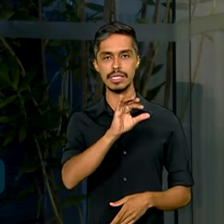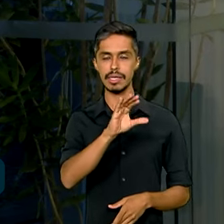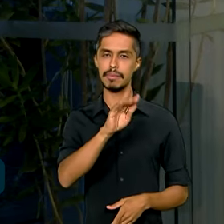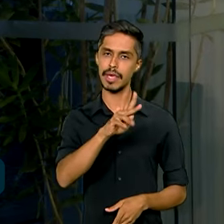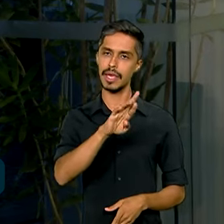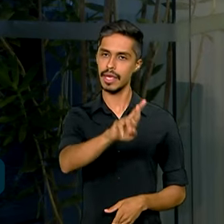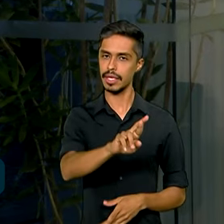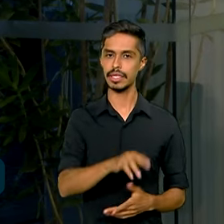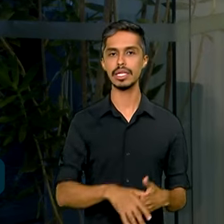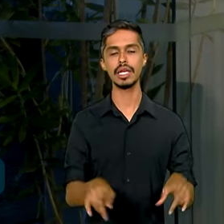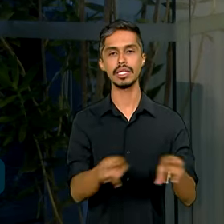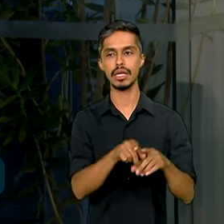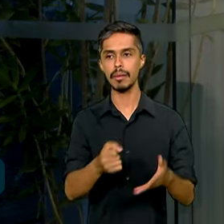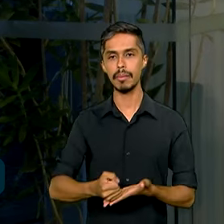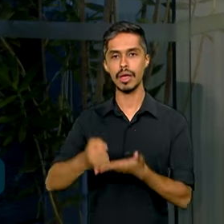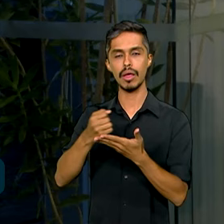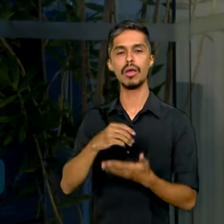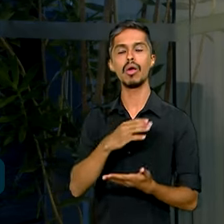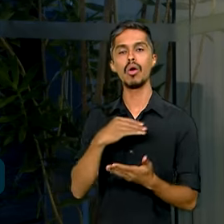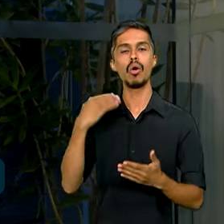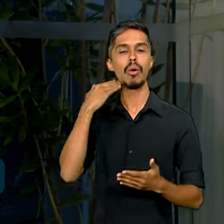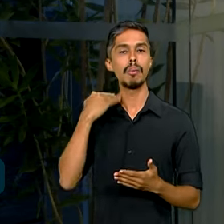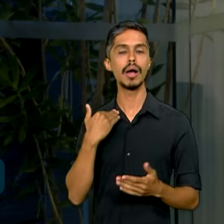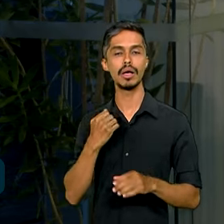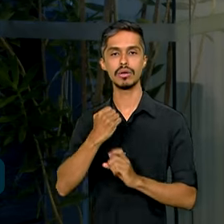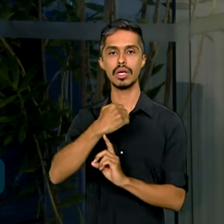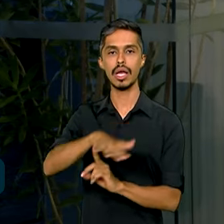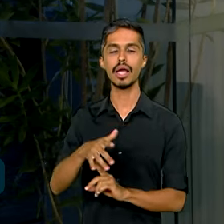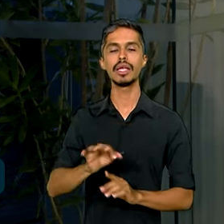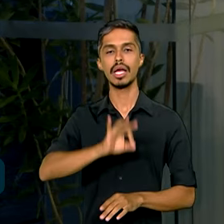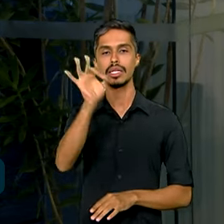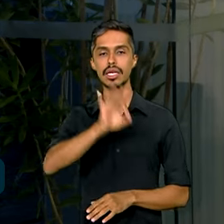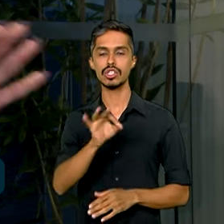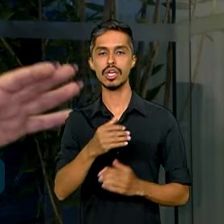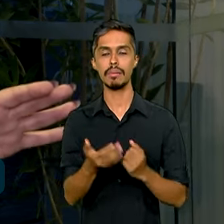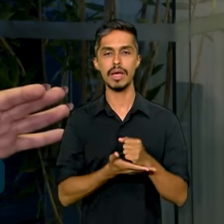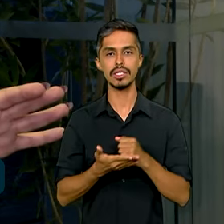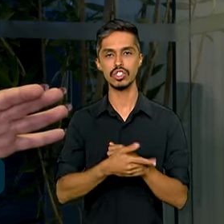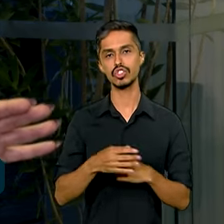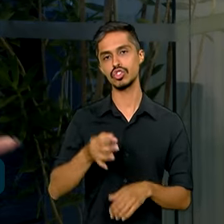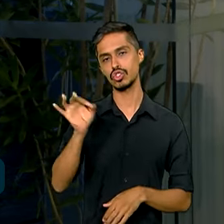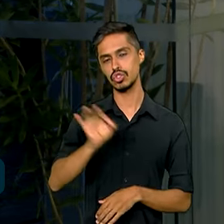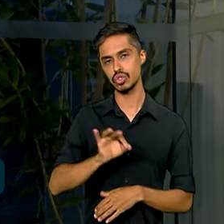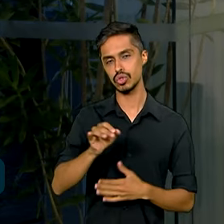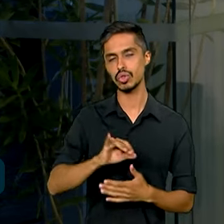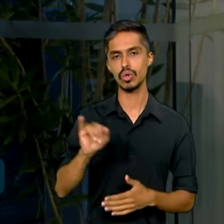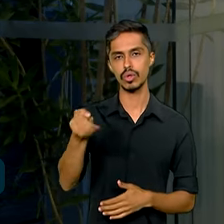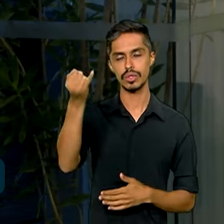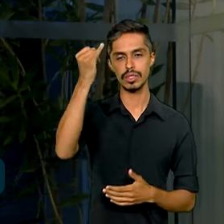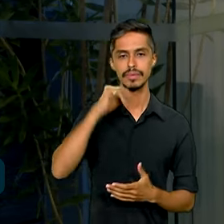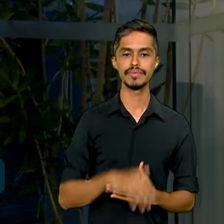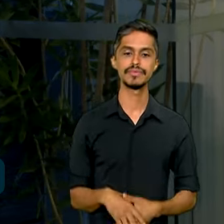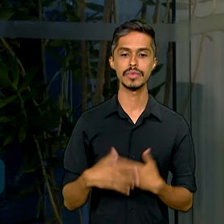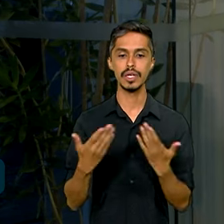é que ele também pauta o Banco Central para decidir a taxa básica de juros. E esse resultado aí, 0